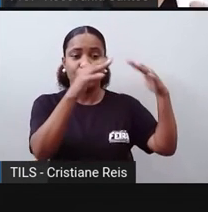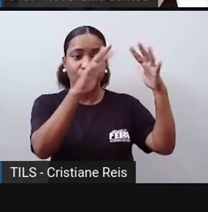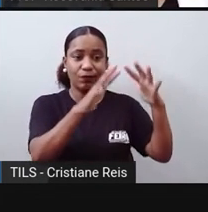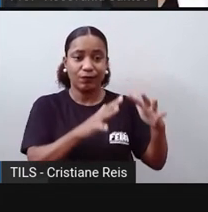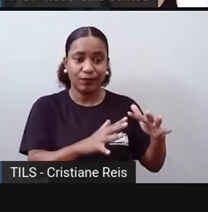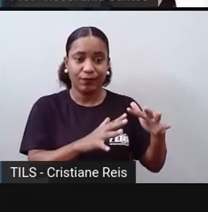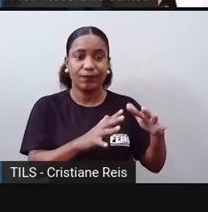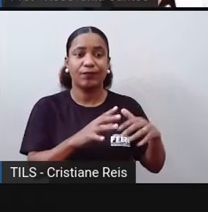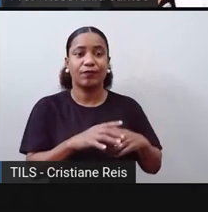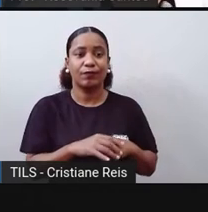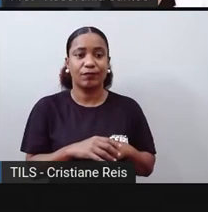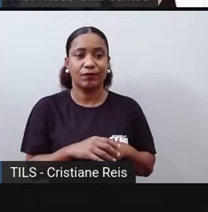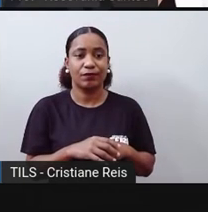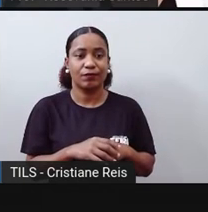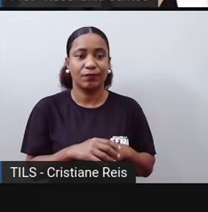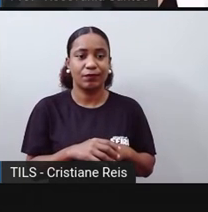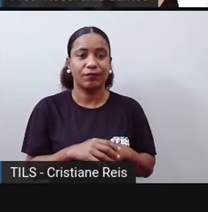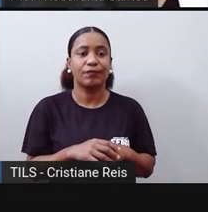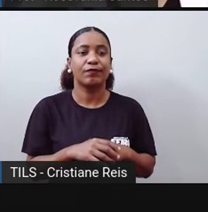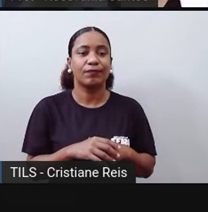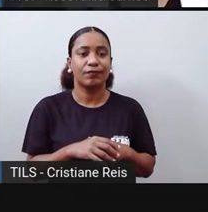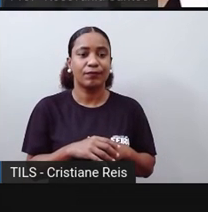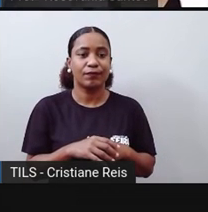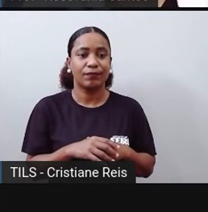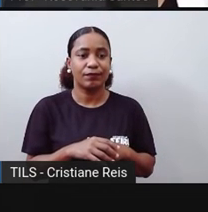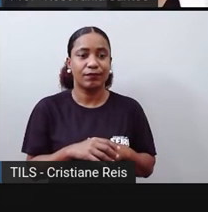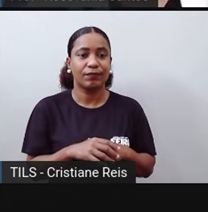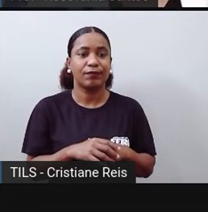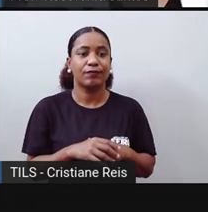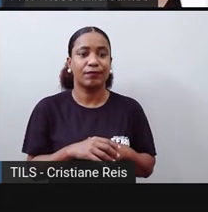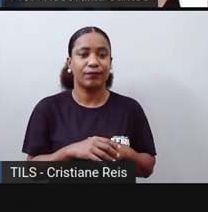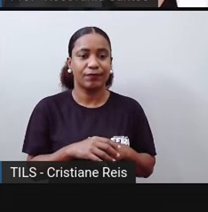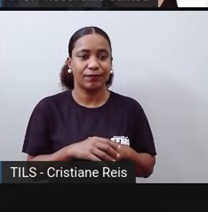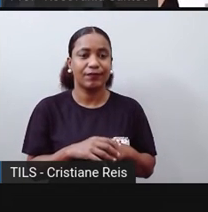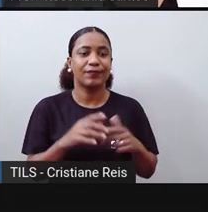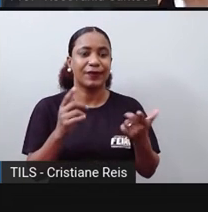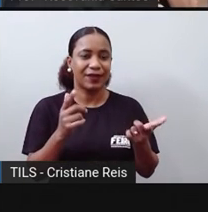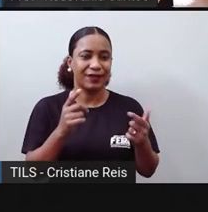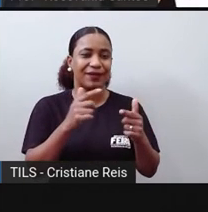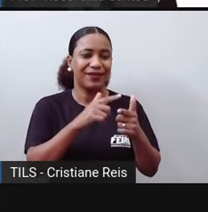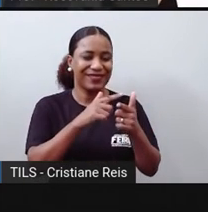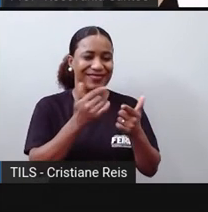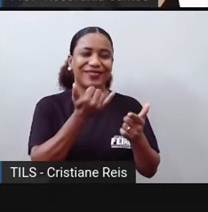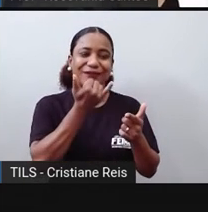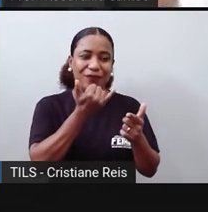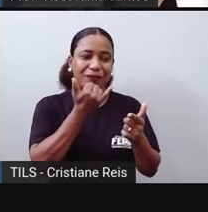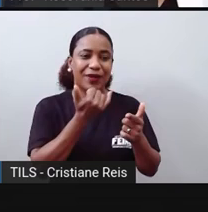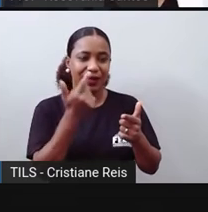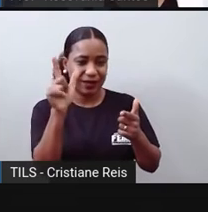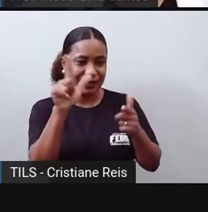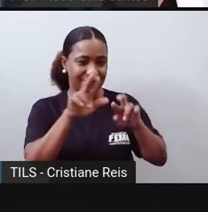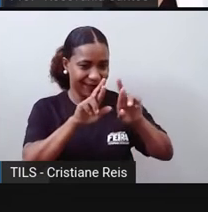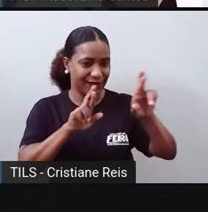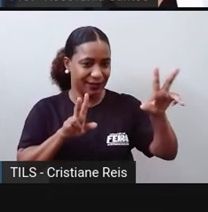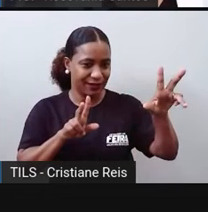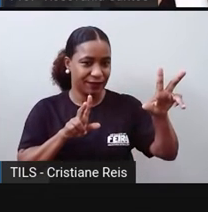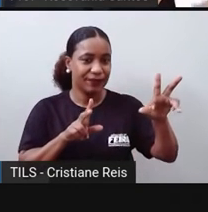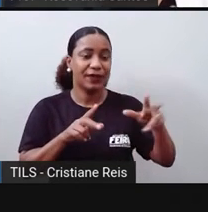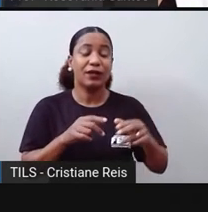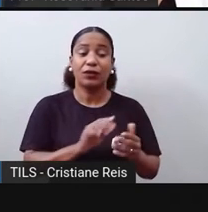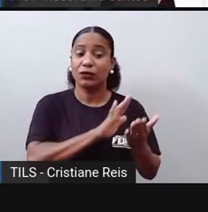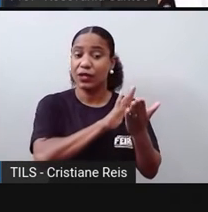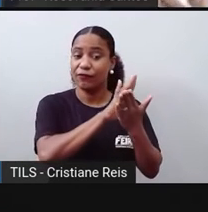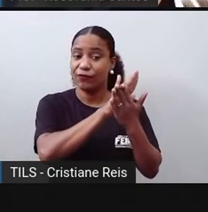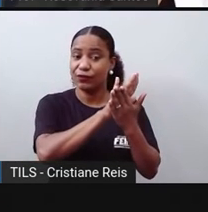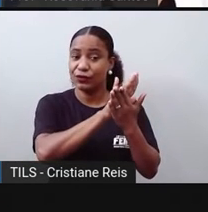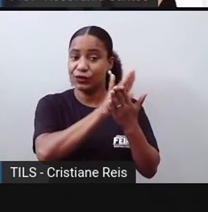Desculpa, vulcão, terremoto não, desculpa, a PRO se atrapalhou. A PRO já está botando já os deslocados juntos. Então, o é que acontece? Os refugiados, eles